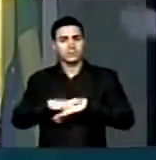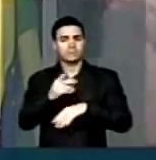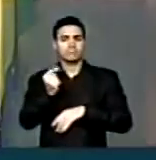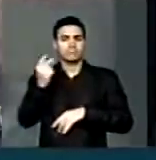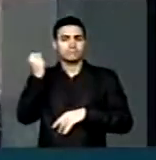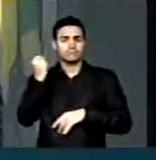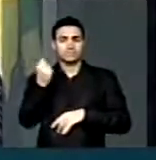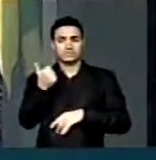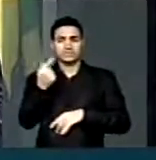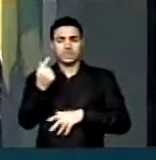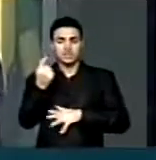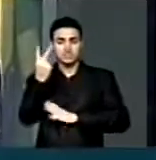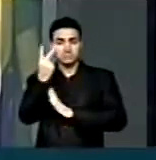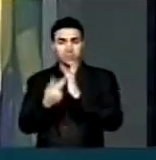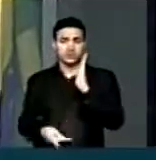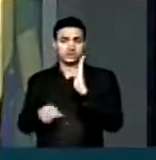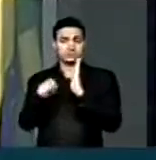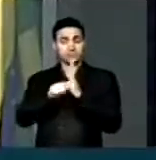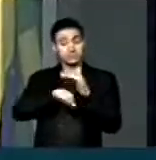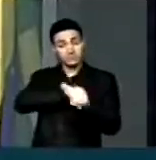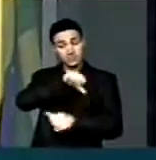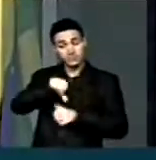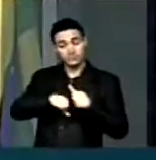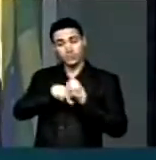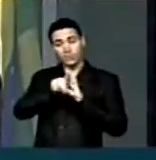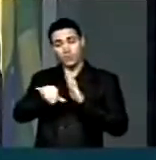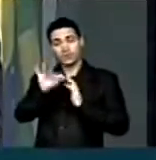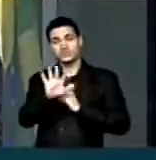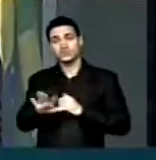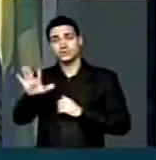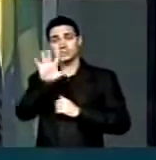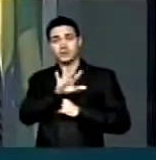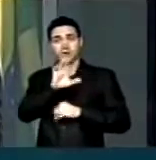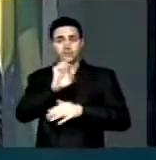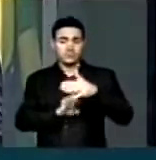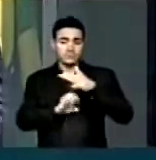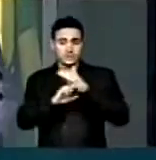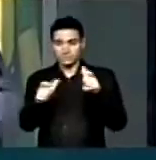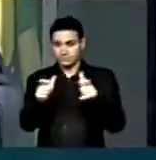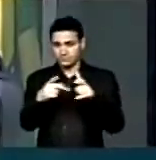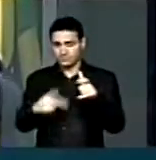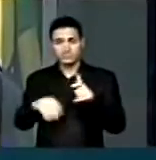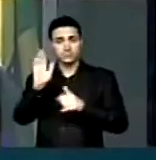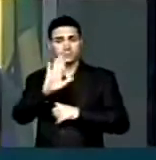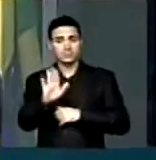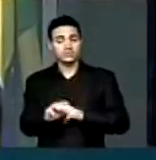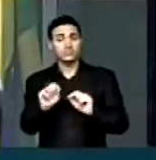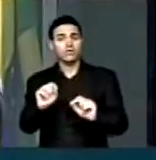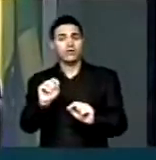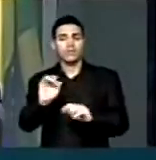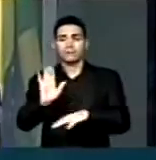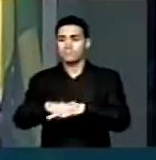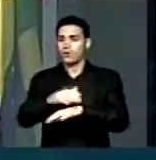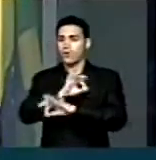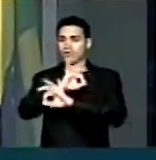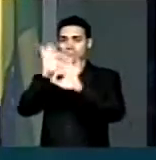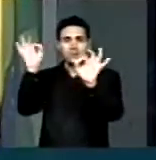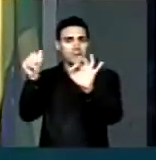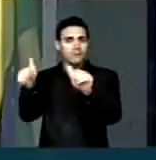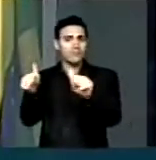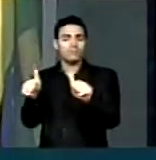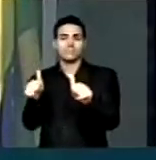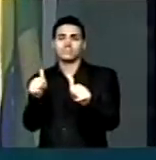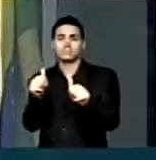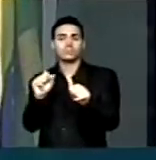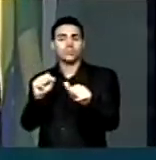17 projetos. Transformamos na lei geral da micro e pequena empresa do Brasil o maior sucesso de